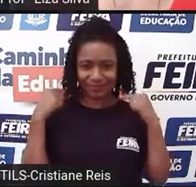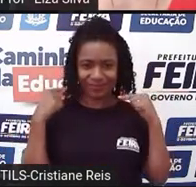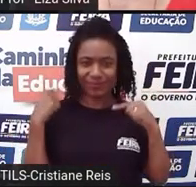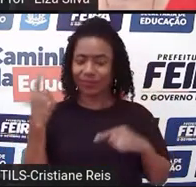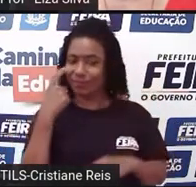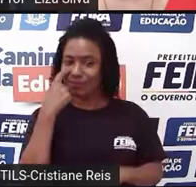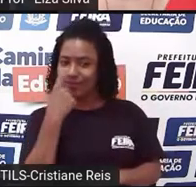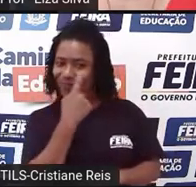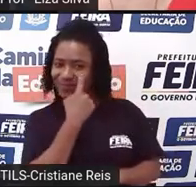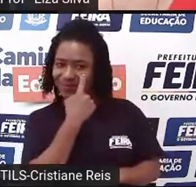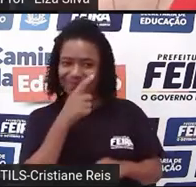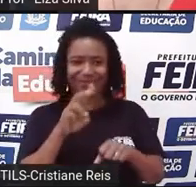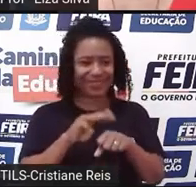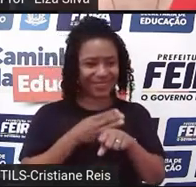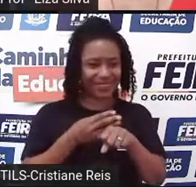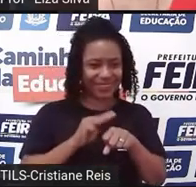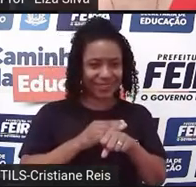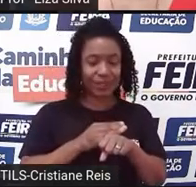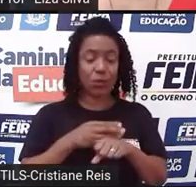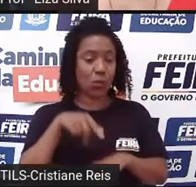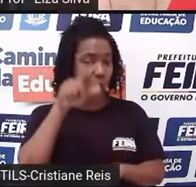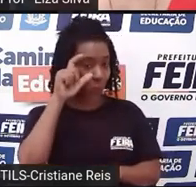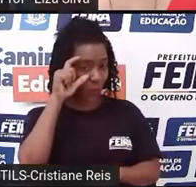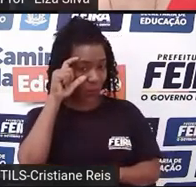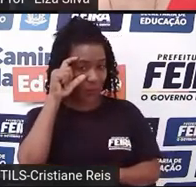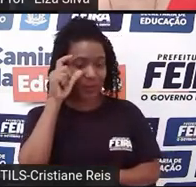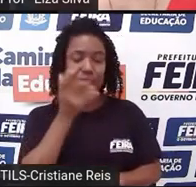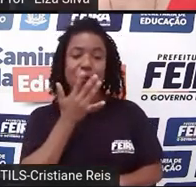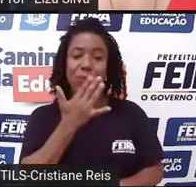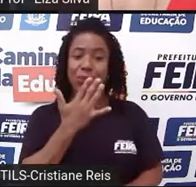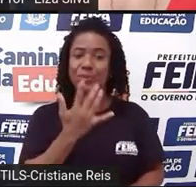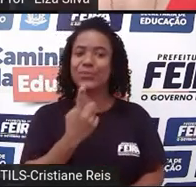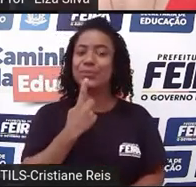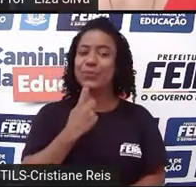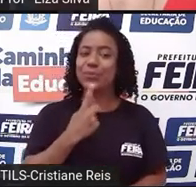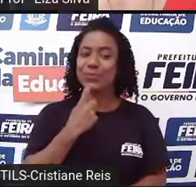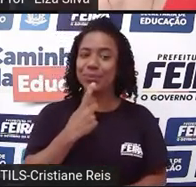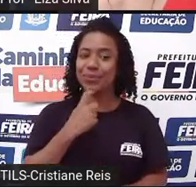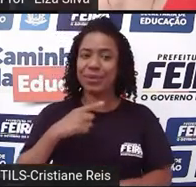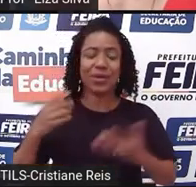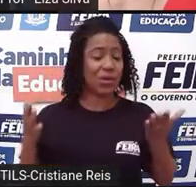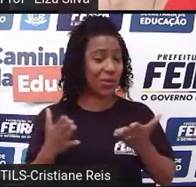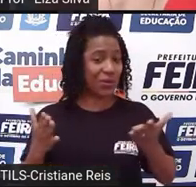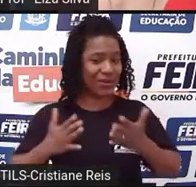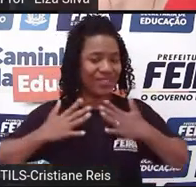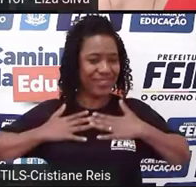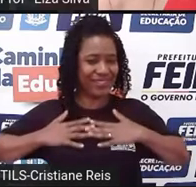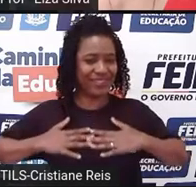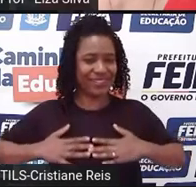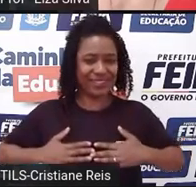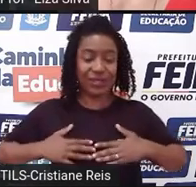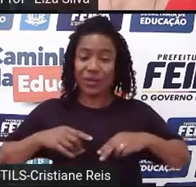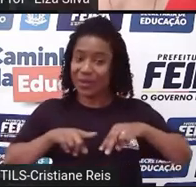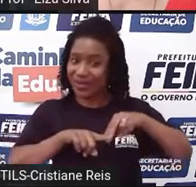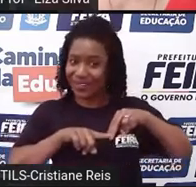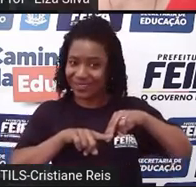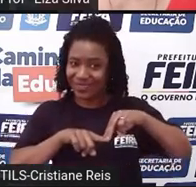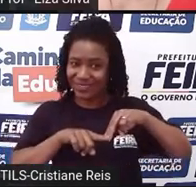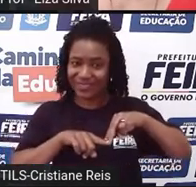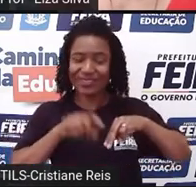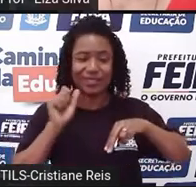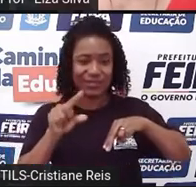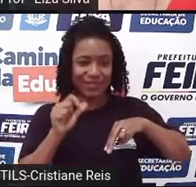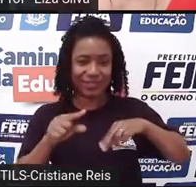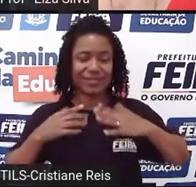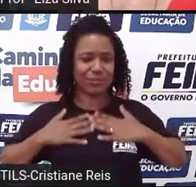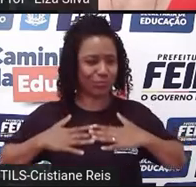olhos são castanhos, uso óculos com haste vermelha, hoje estou vestindo calças jeans e uma blusa de